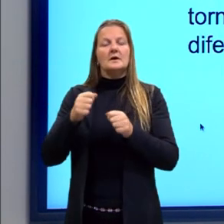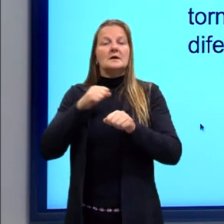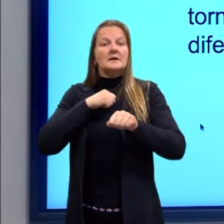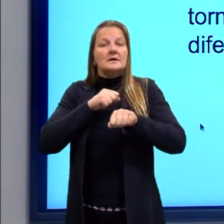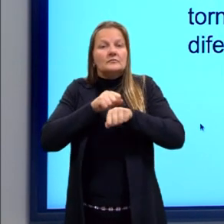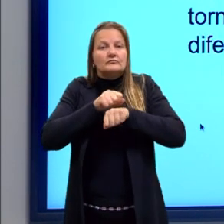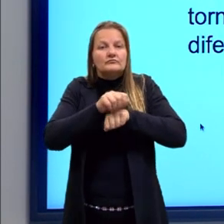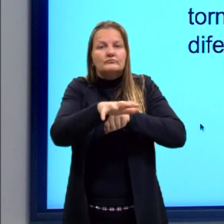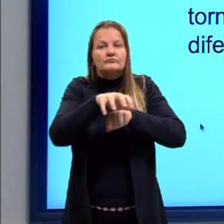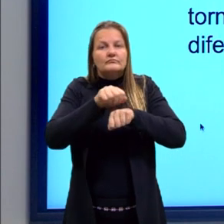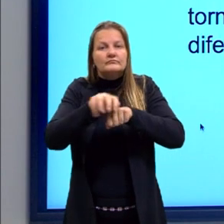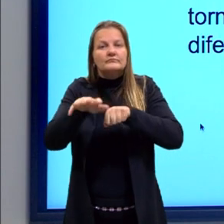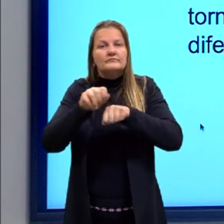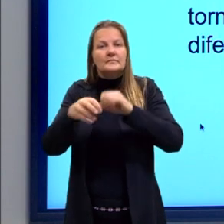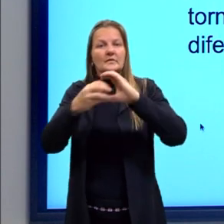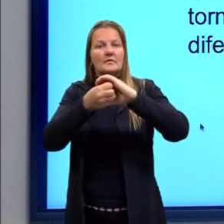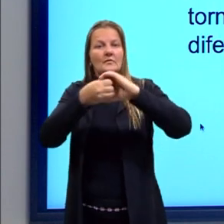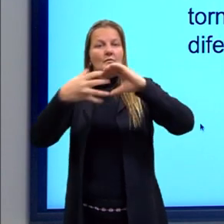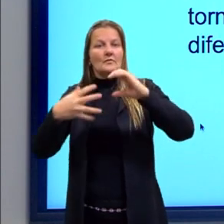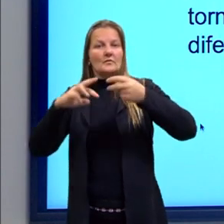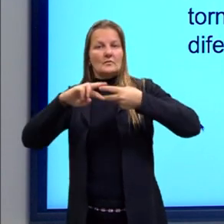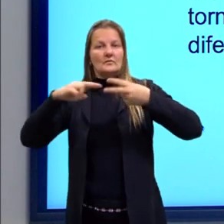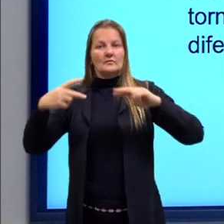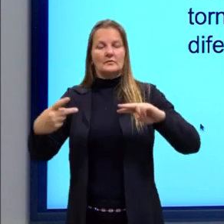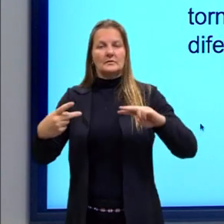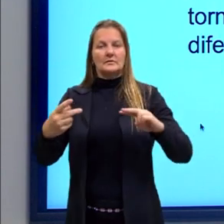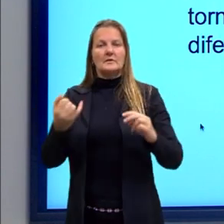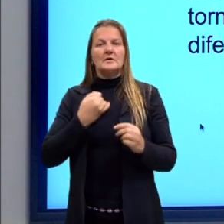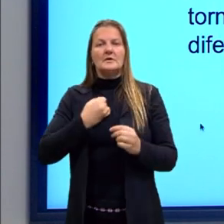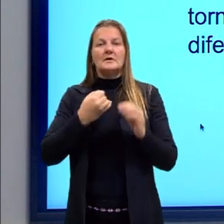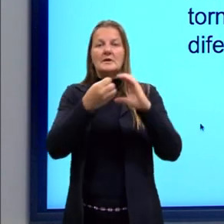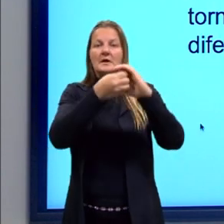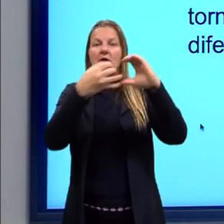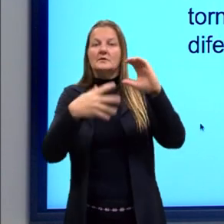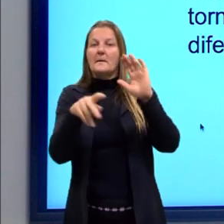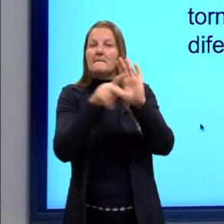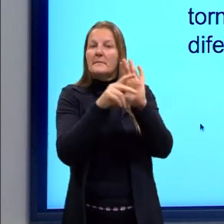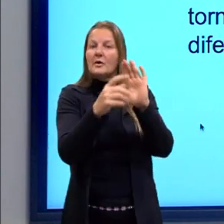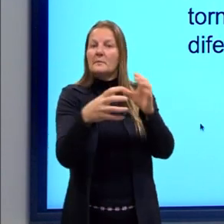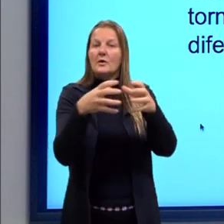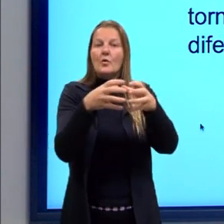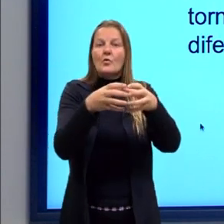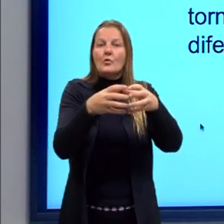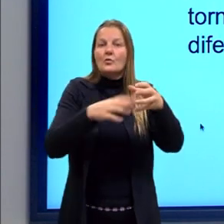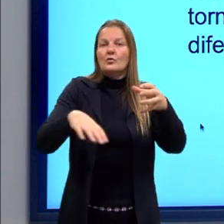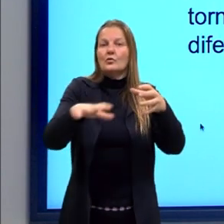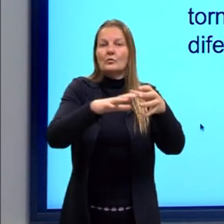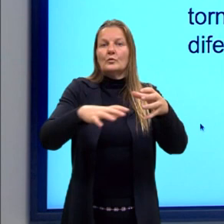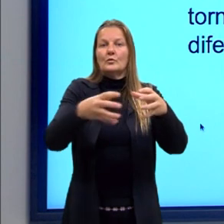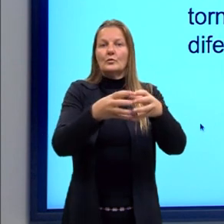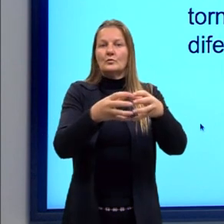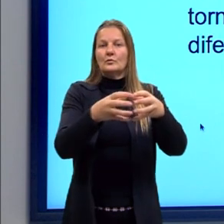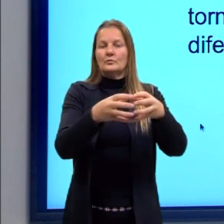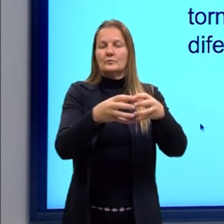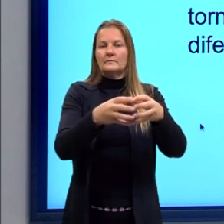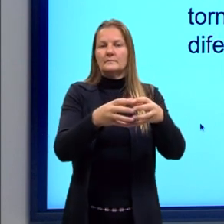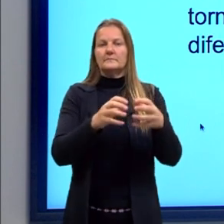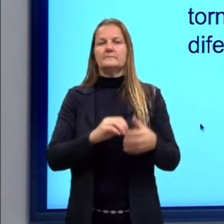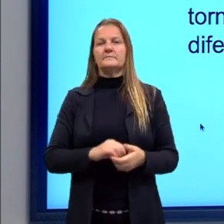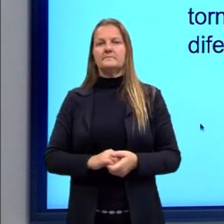de fatores genéticos que originam características em comum em determinados grupos.